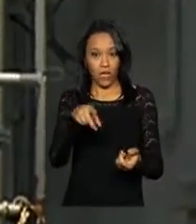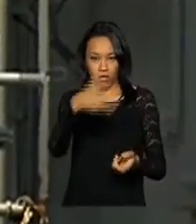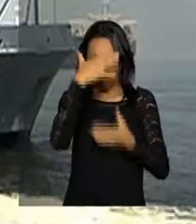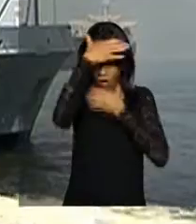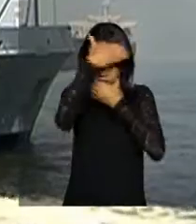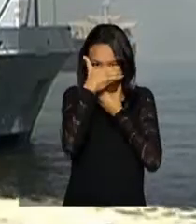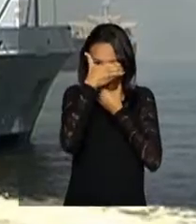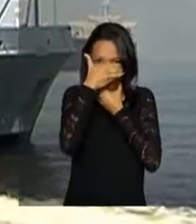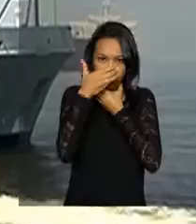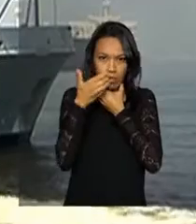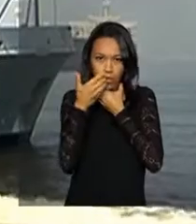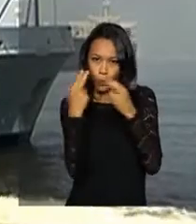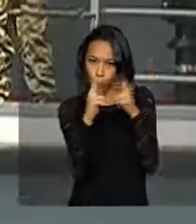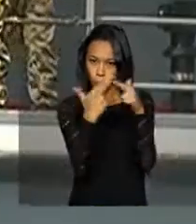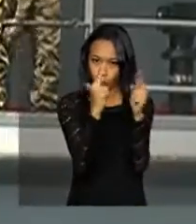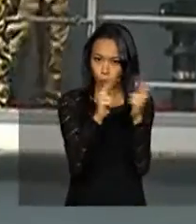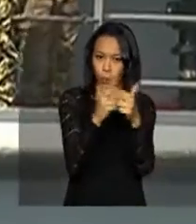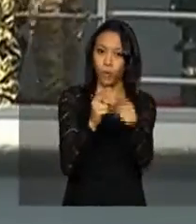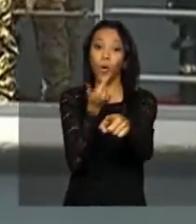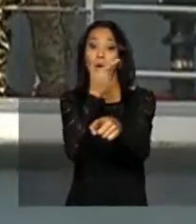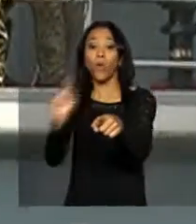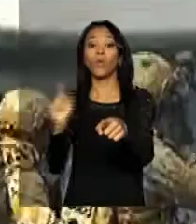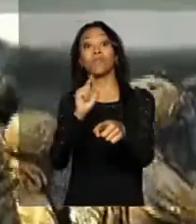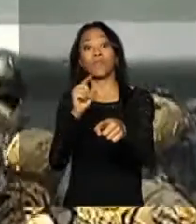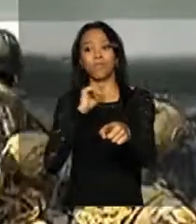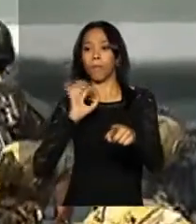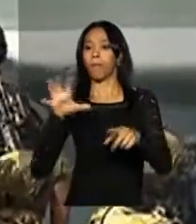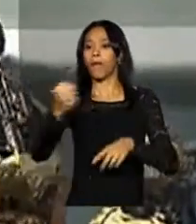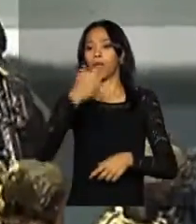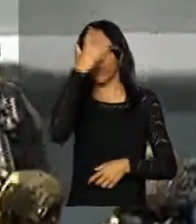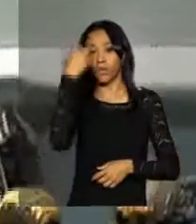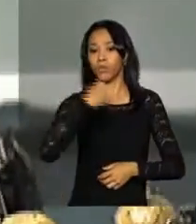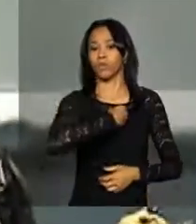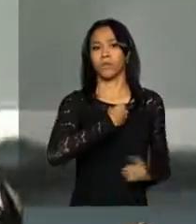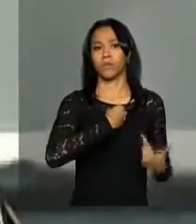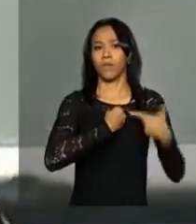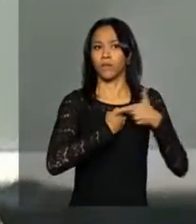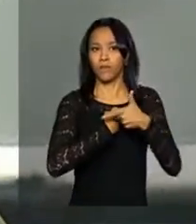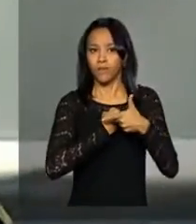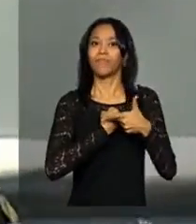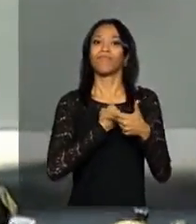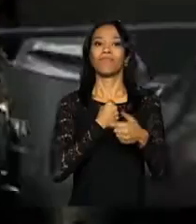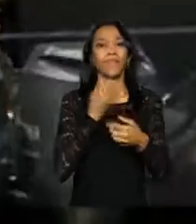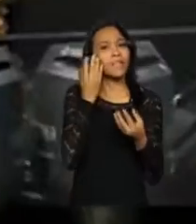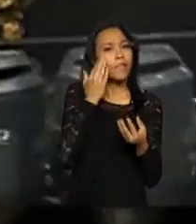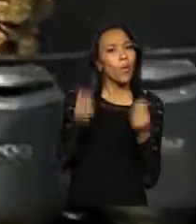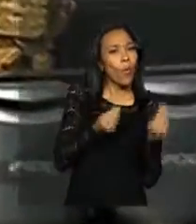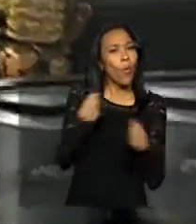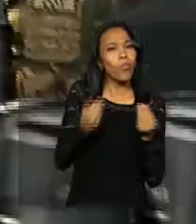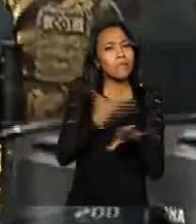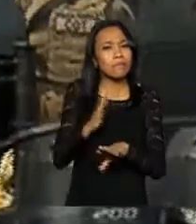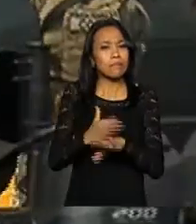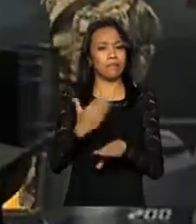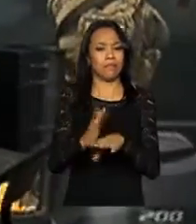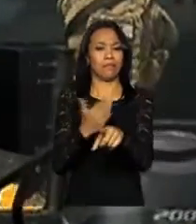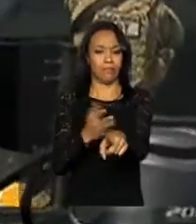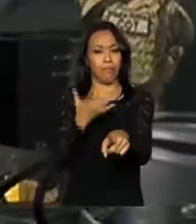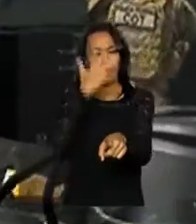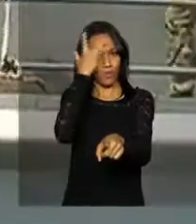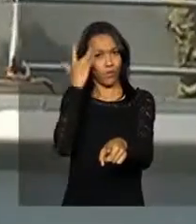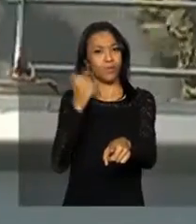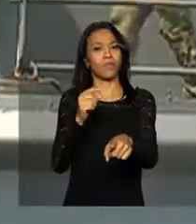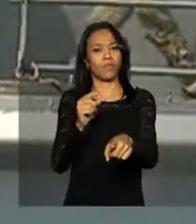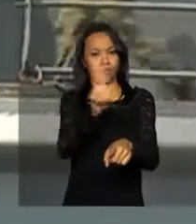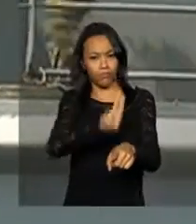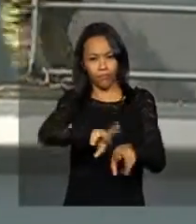criminosos, outros compuseram o quadro de reféns. O salvamento ficou a cargo dos combatentes do grupamento de mergulhadores